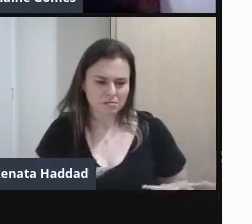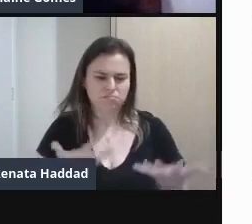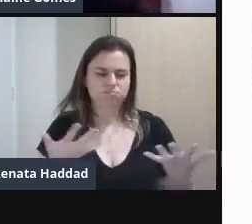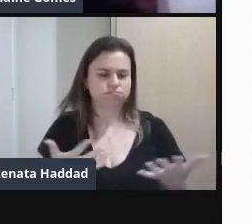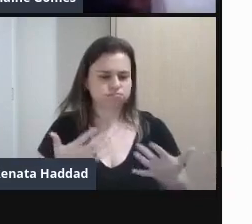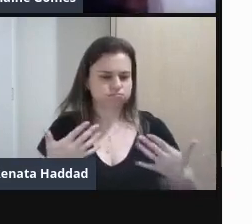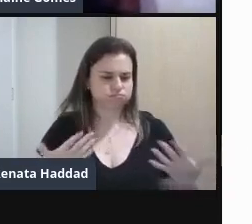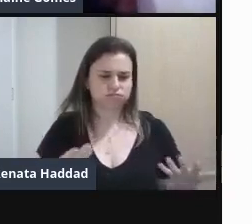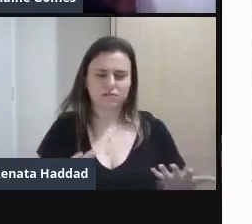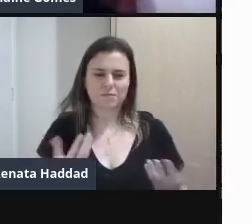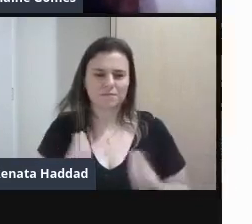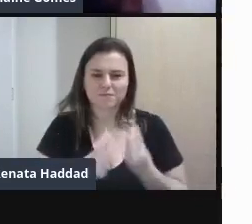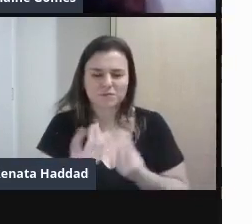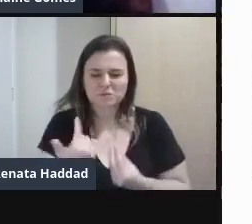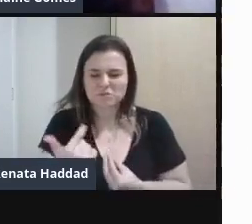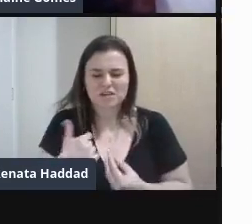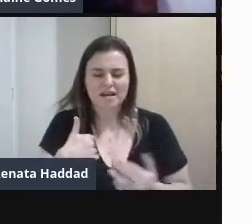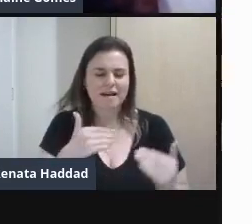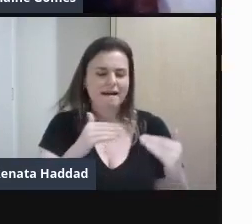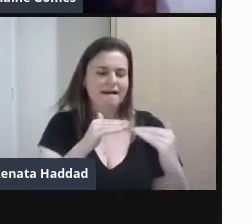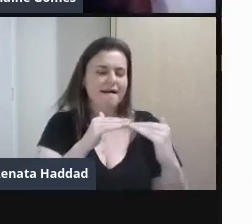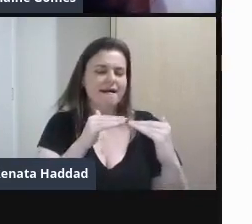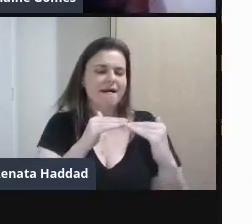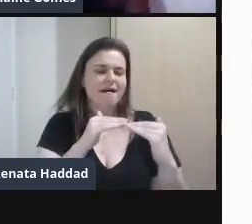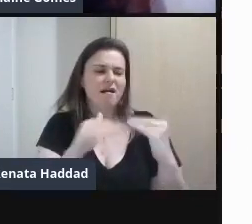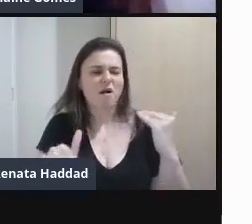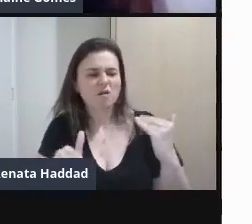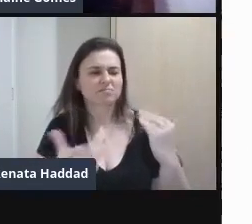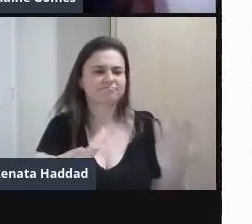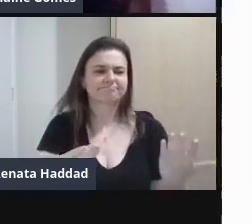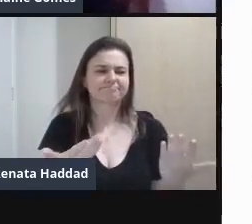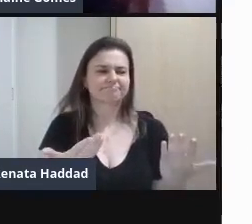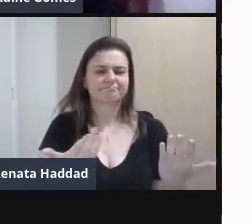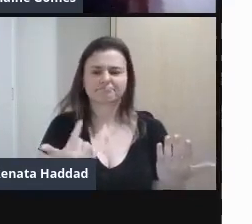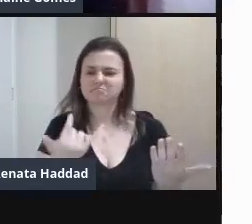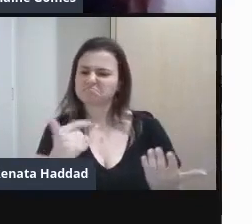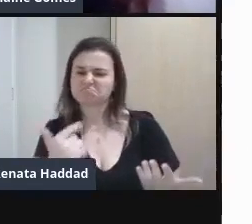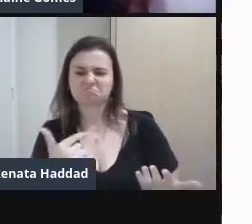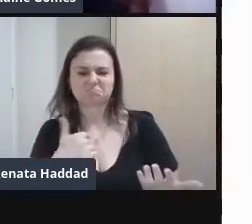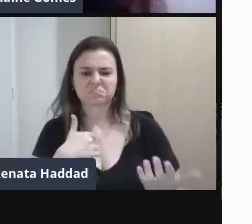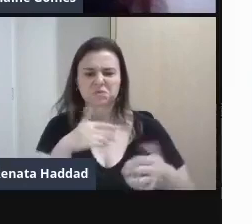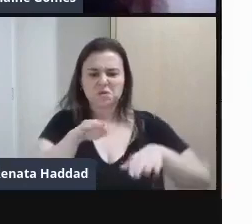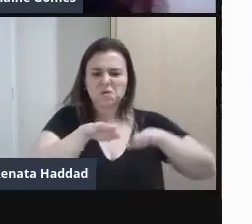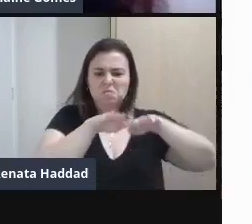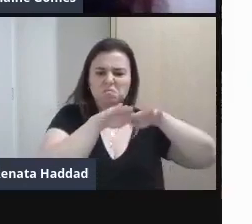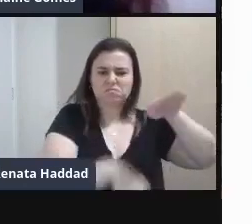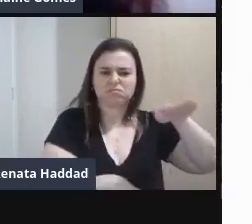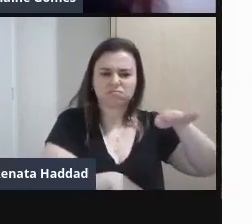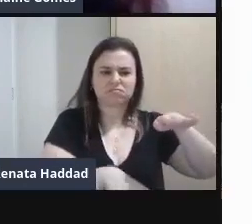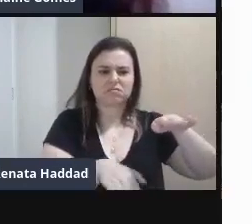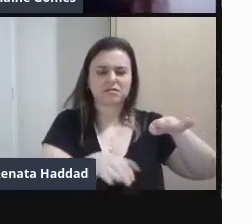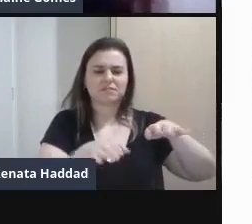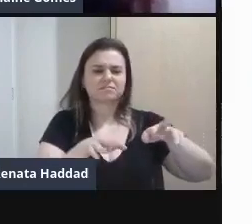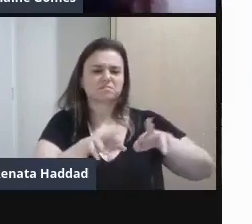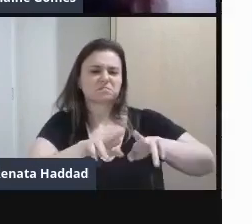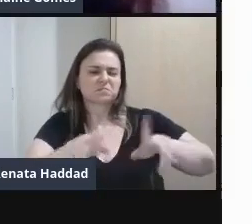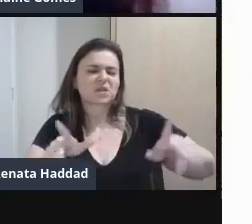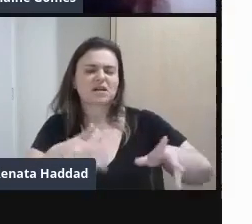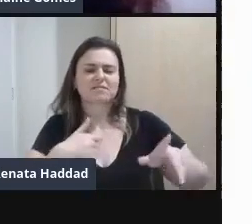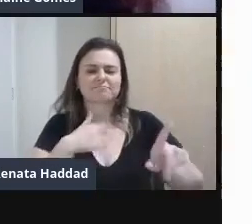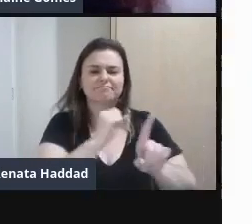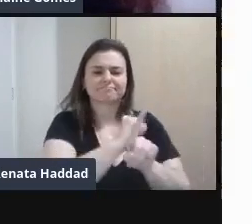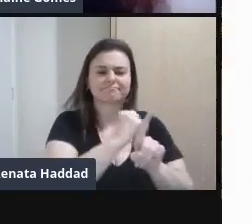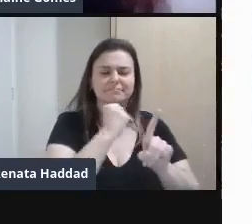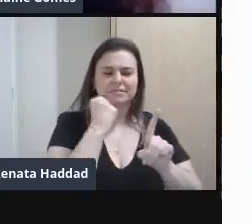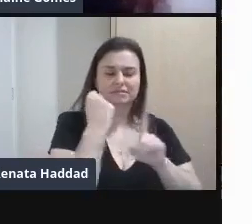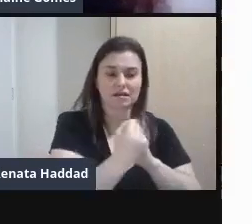Concordando Com a desigualdade Não concordando Realmente Com Com os desencontros Sociais E realmente